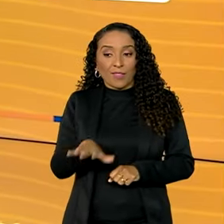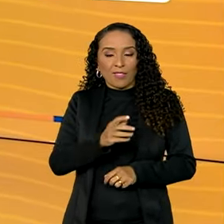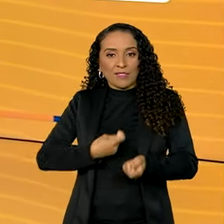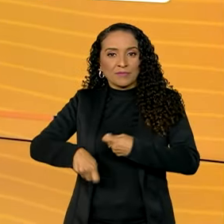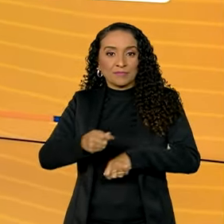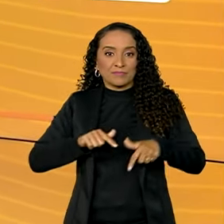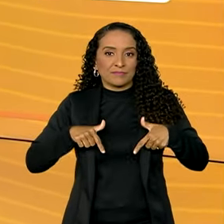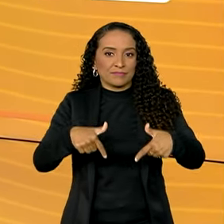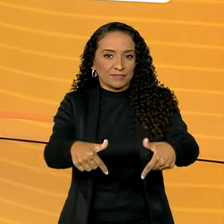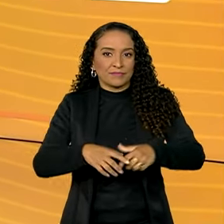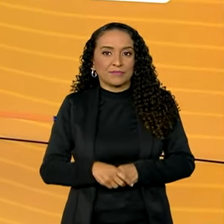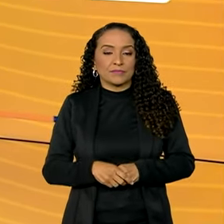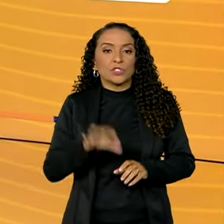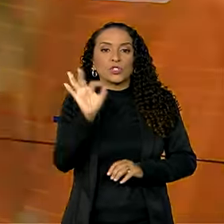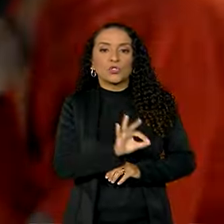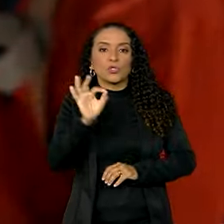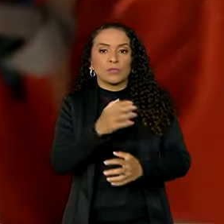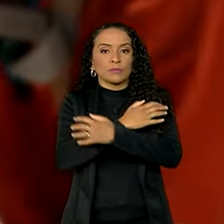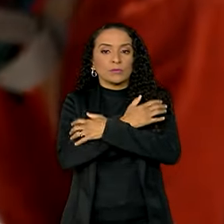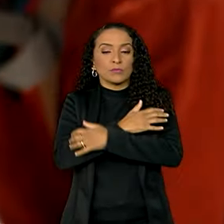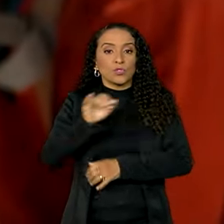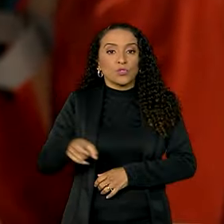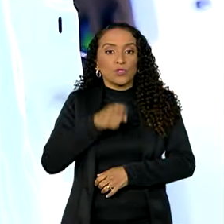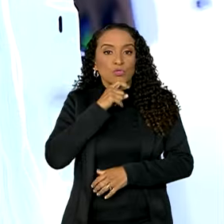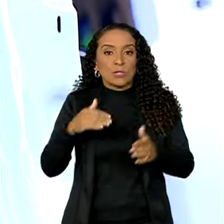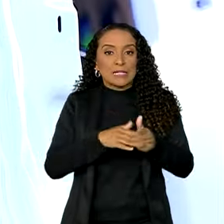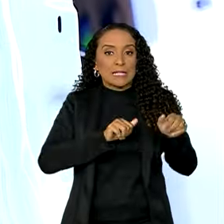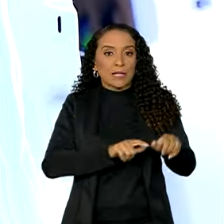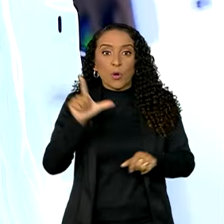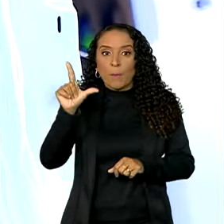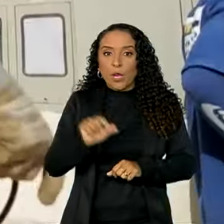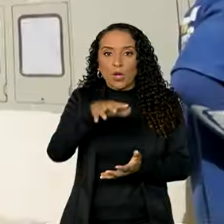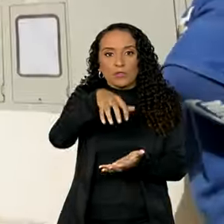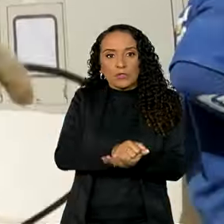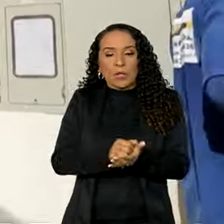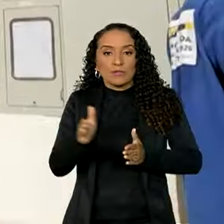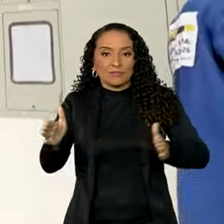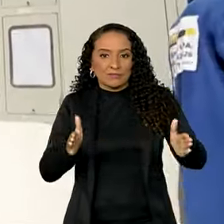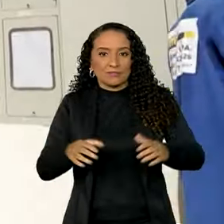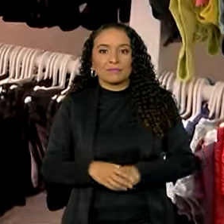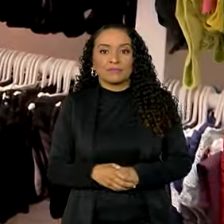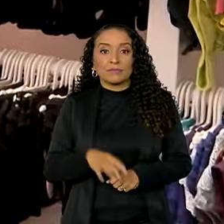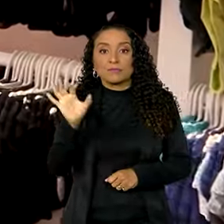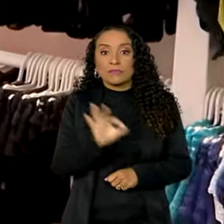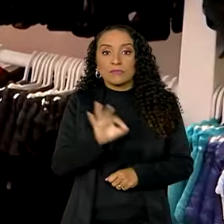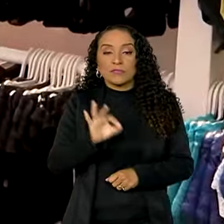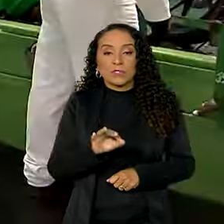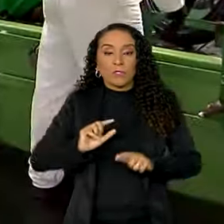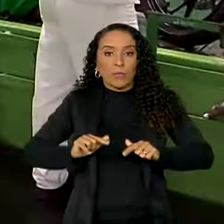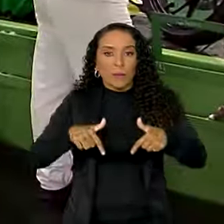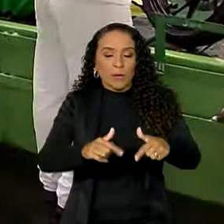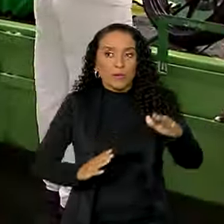Mercado de trabalho, índice de desemprego de julho a setembro foi o menor já registrado para o período e taxa de